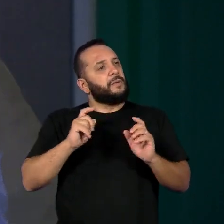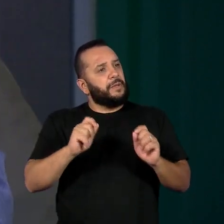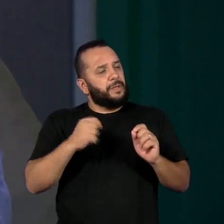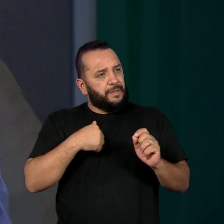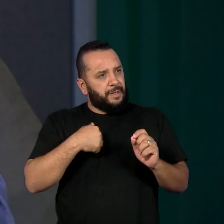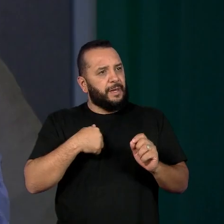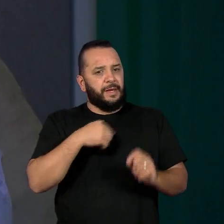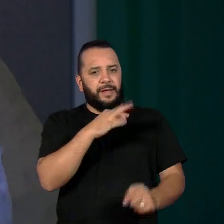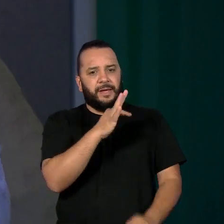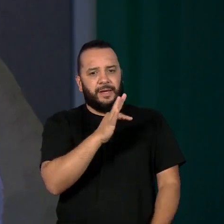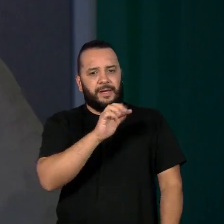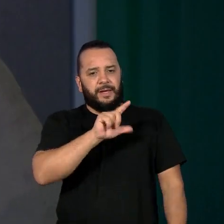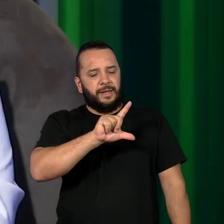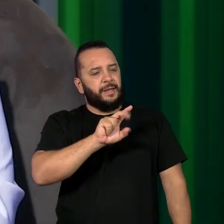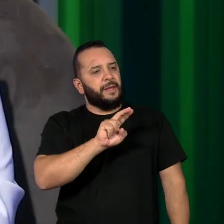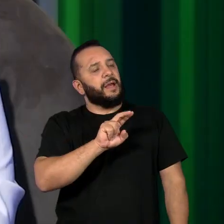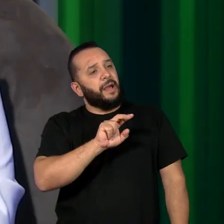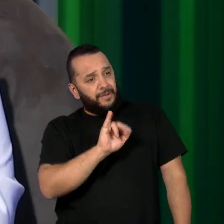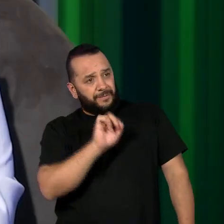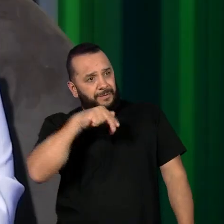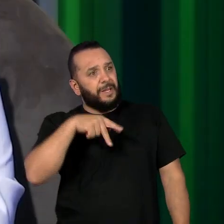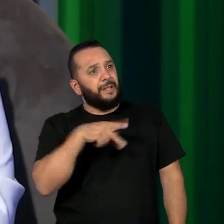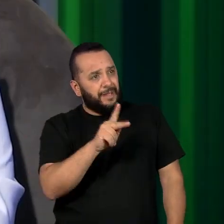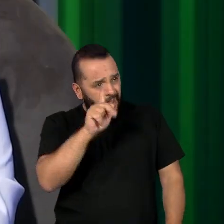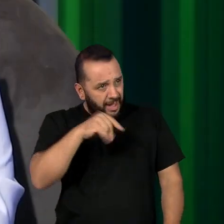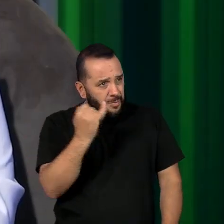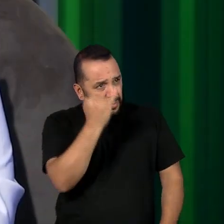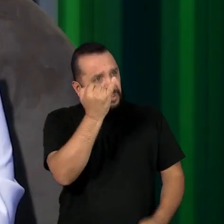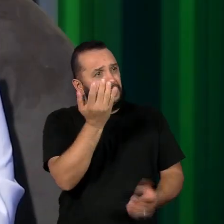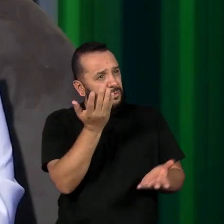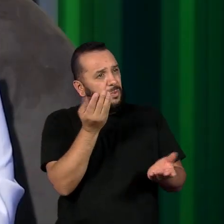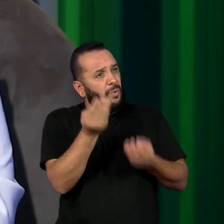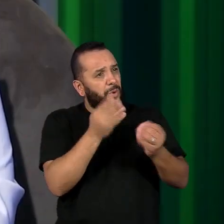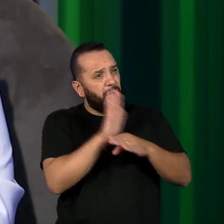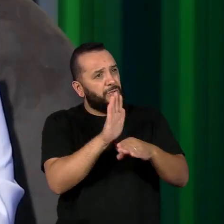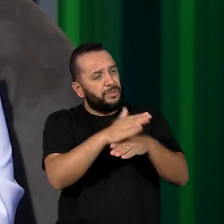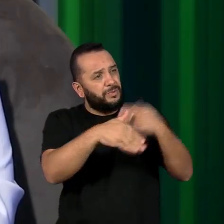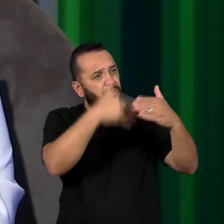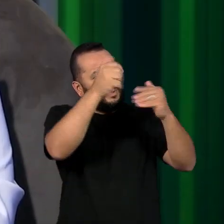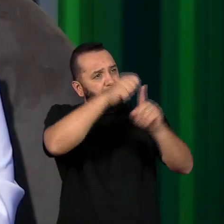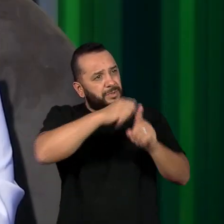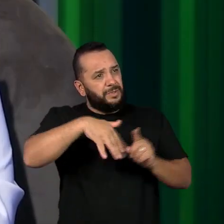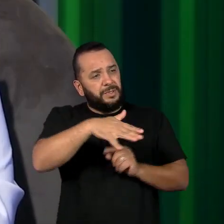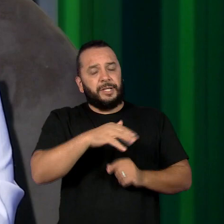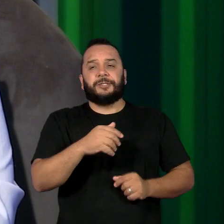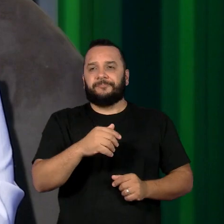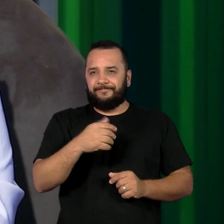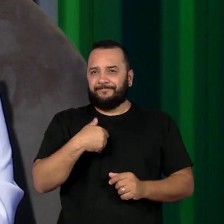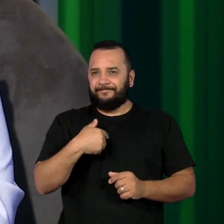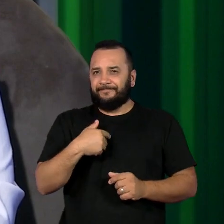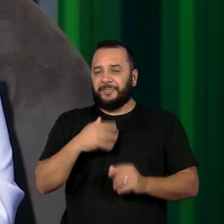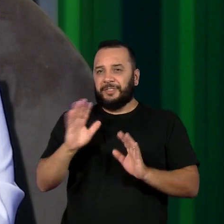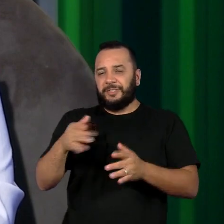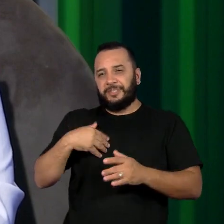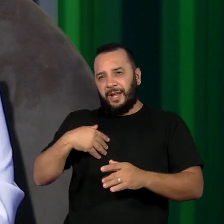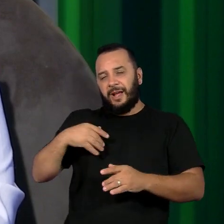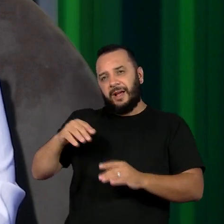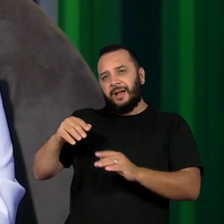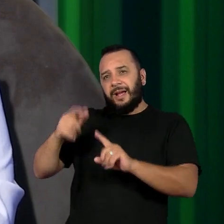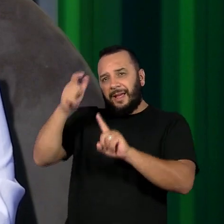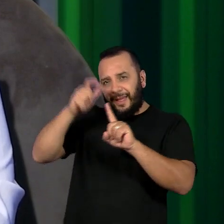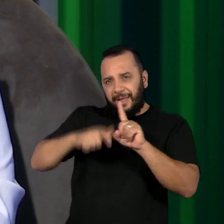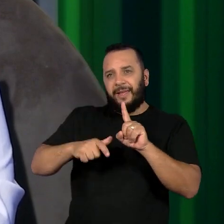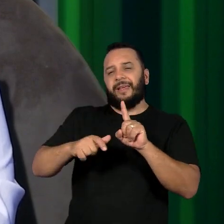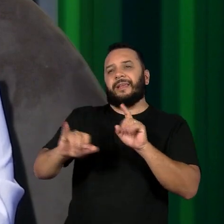para o desenvolvimento educacional da sociedade? Eu acho que a construção identitária se torna muito mais forte